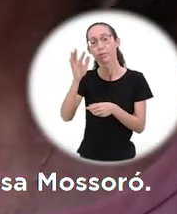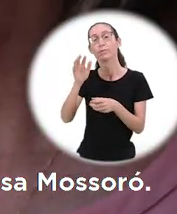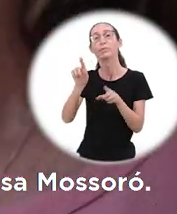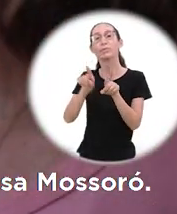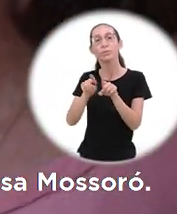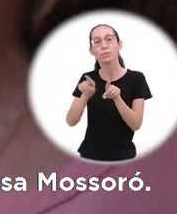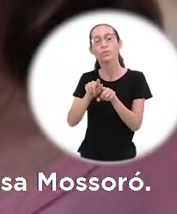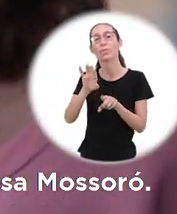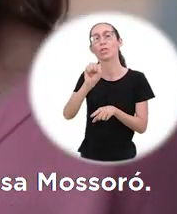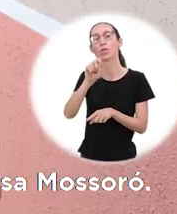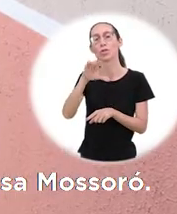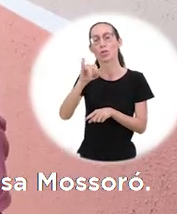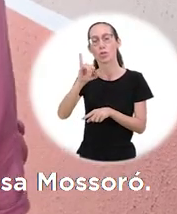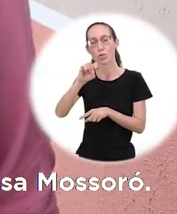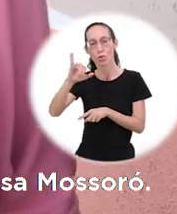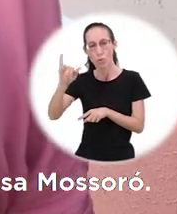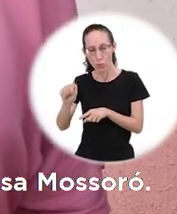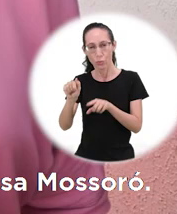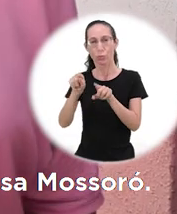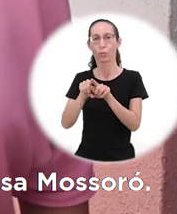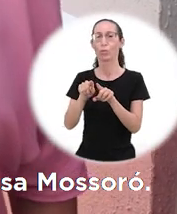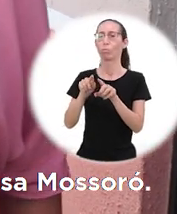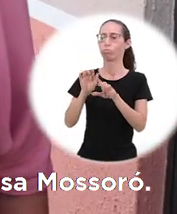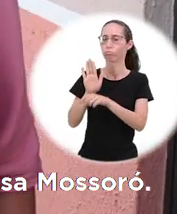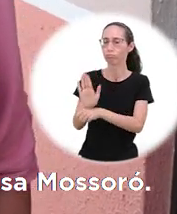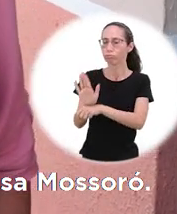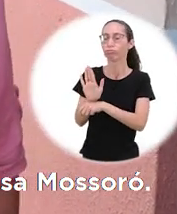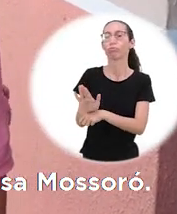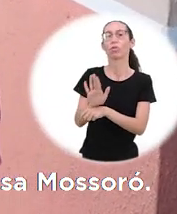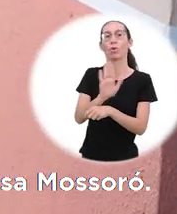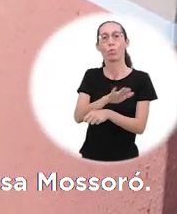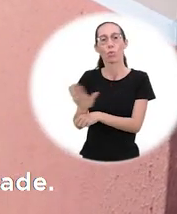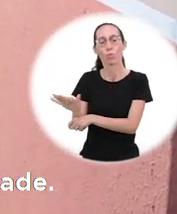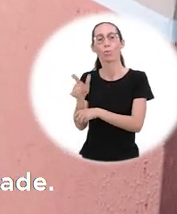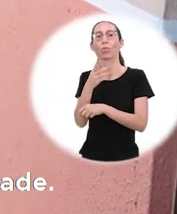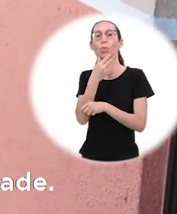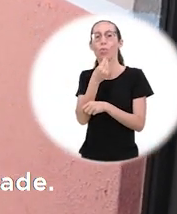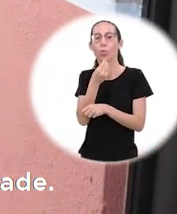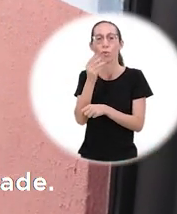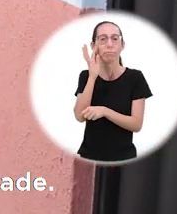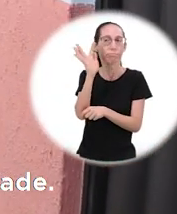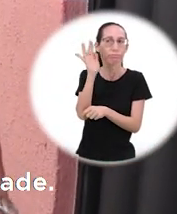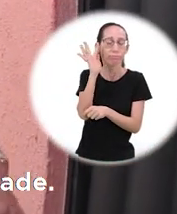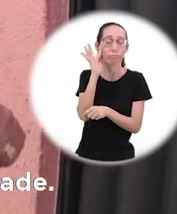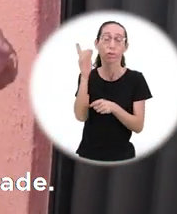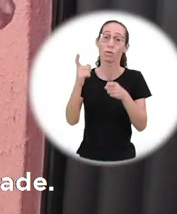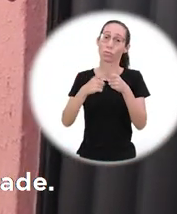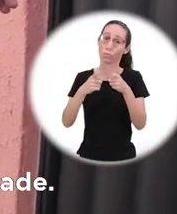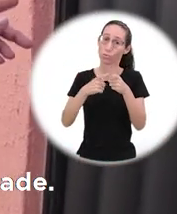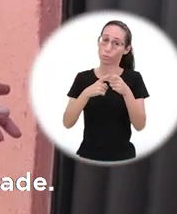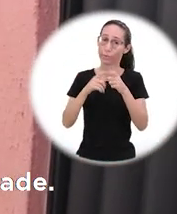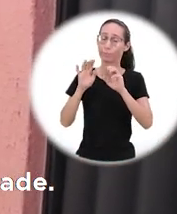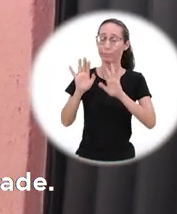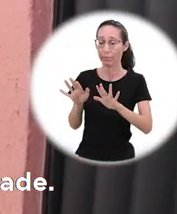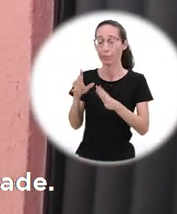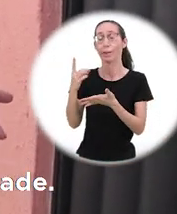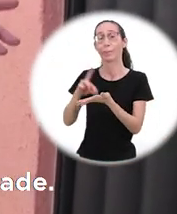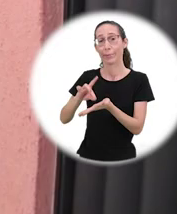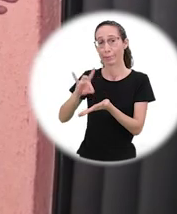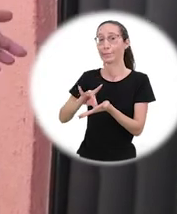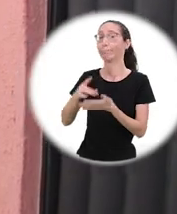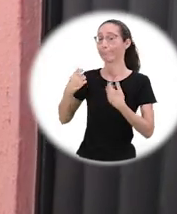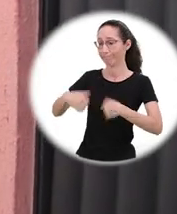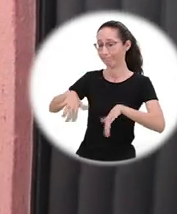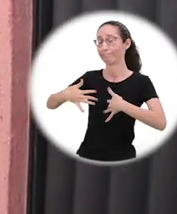verdade que ainda existem cenas como essa na nossa Mossoró. Mas é preciso também que você veja o outro lado da verdade,